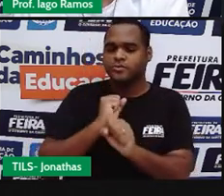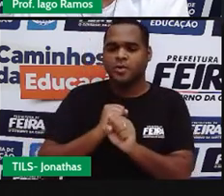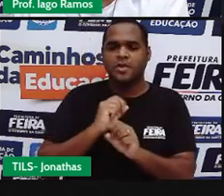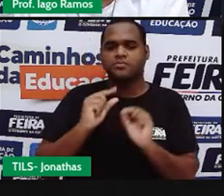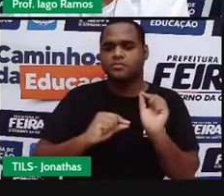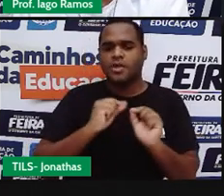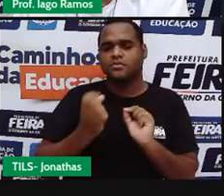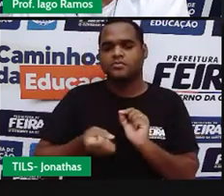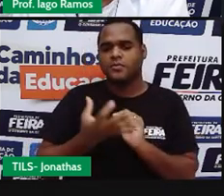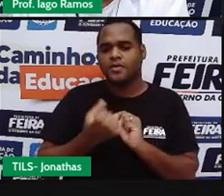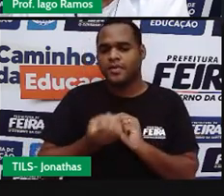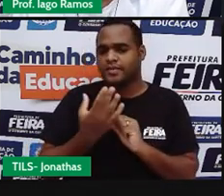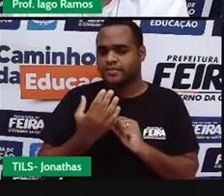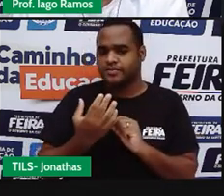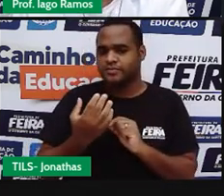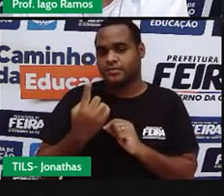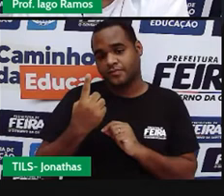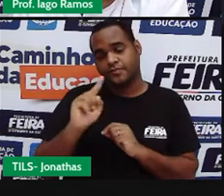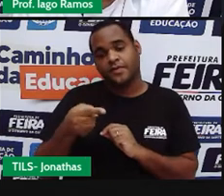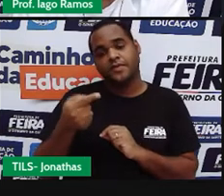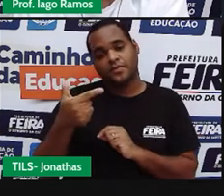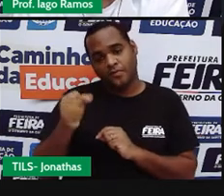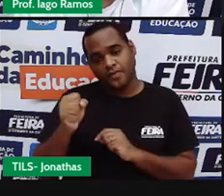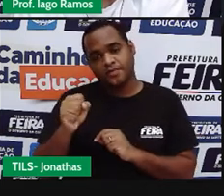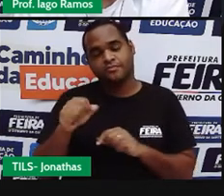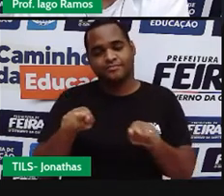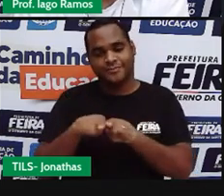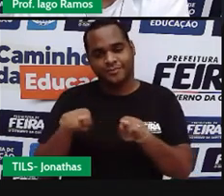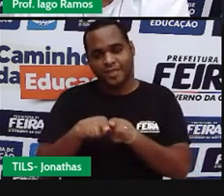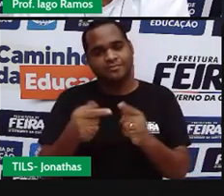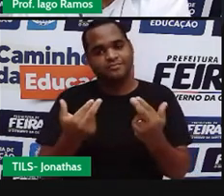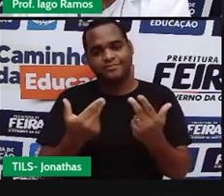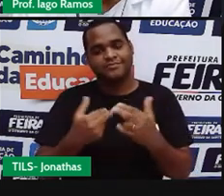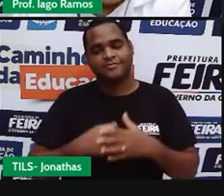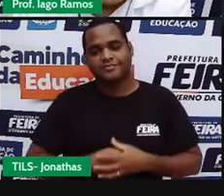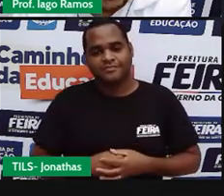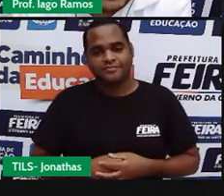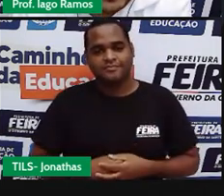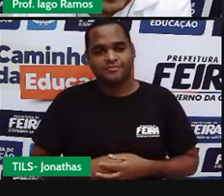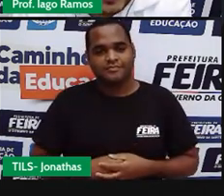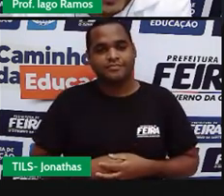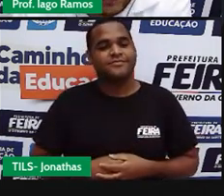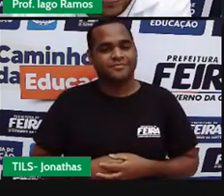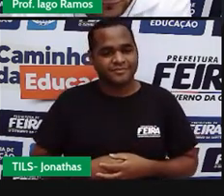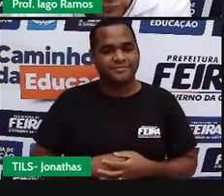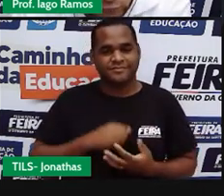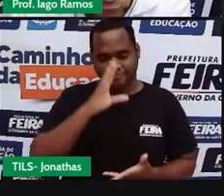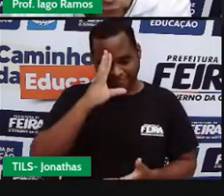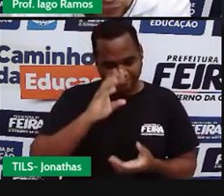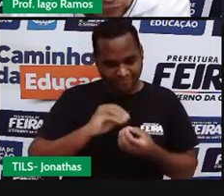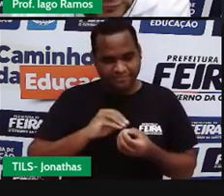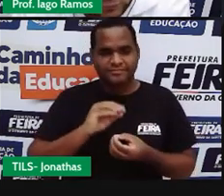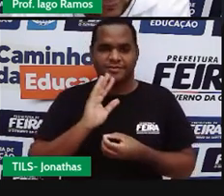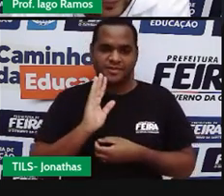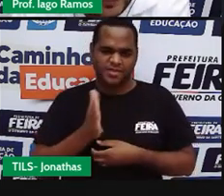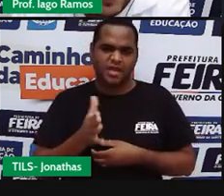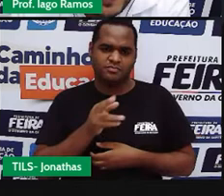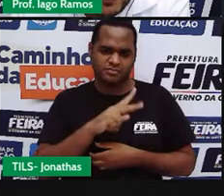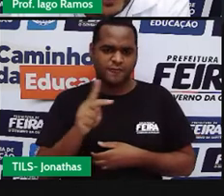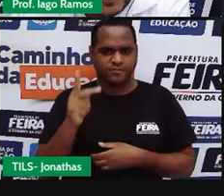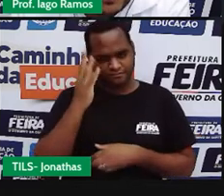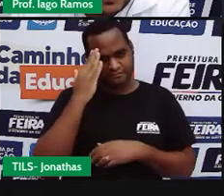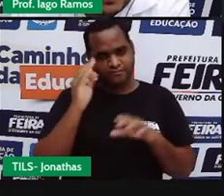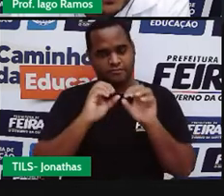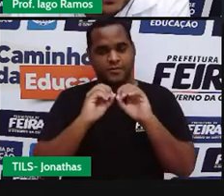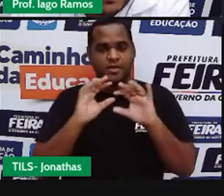distância? 1,8 também. Já estou entendendo, professor. Já estou pegando a